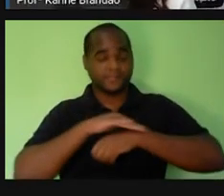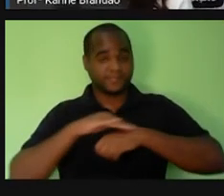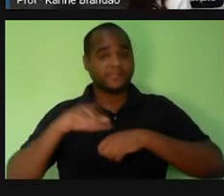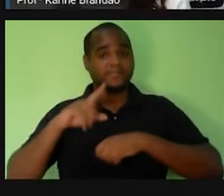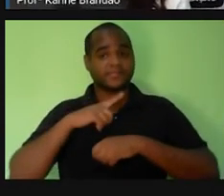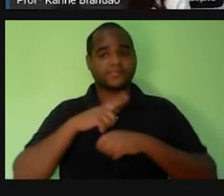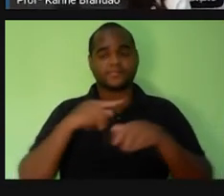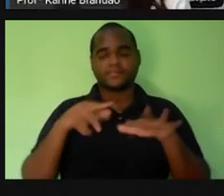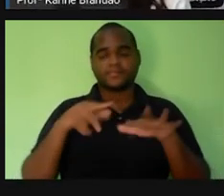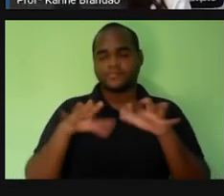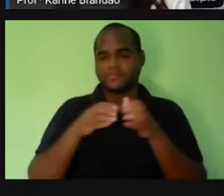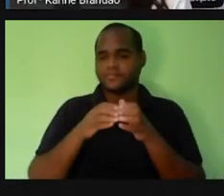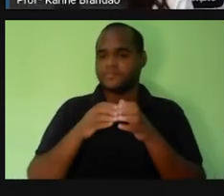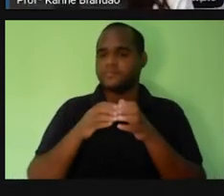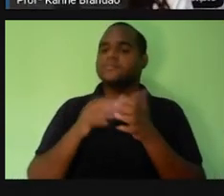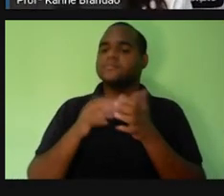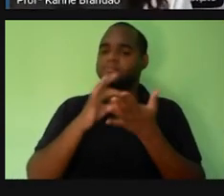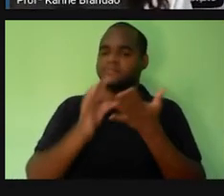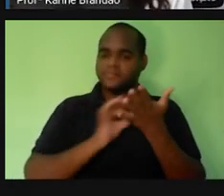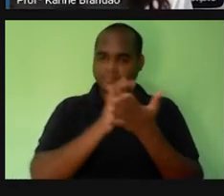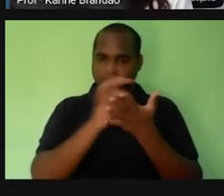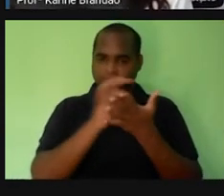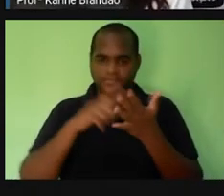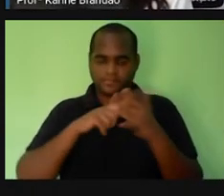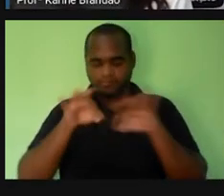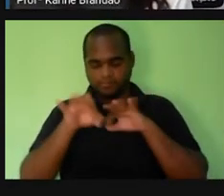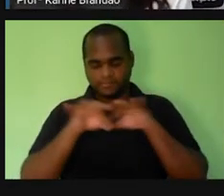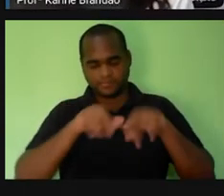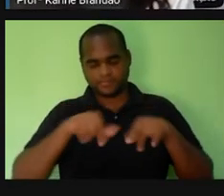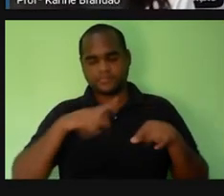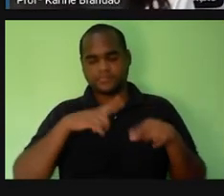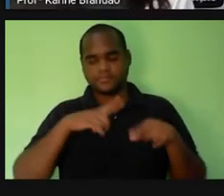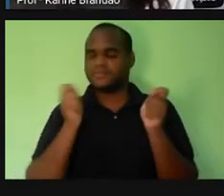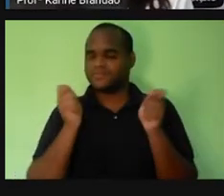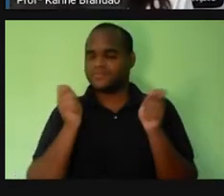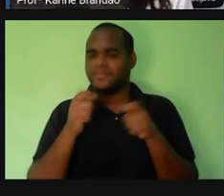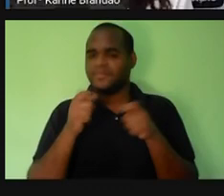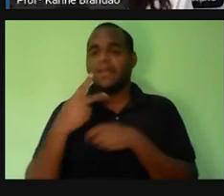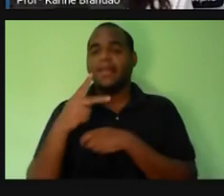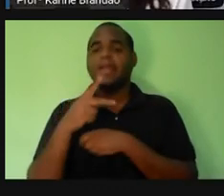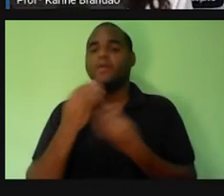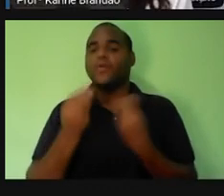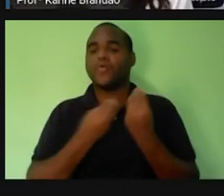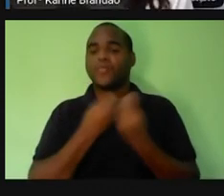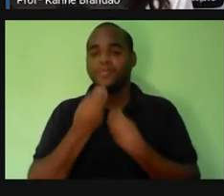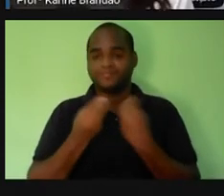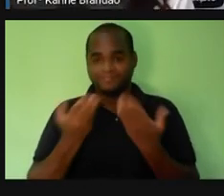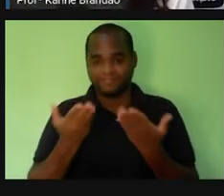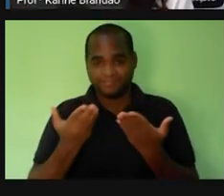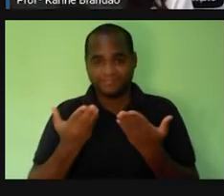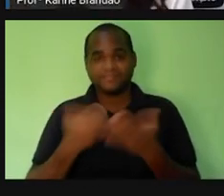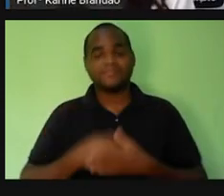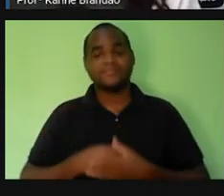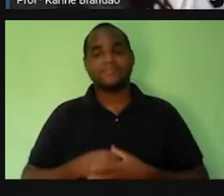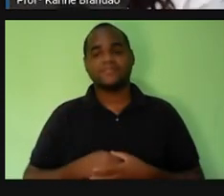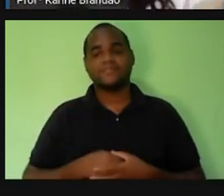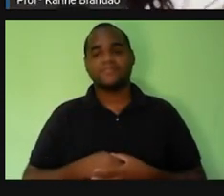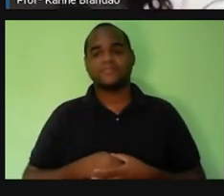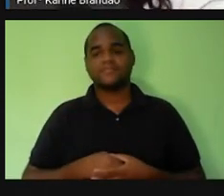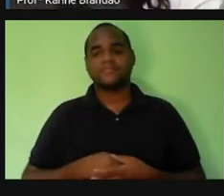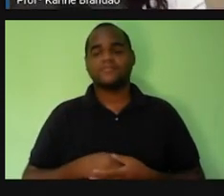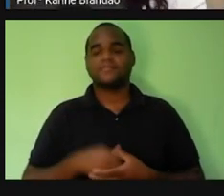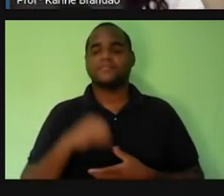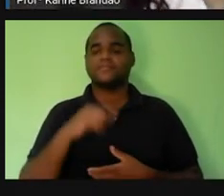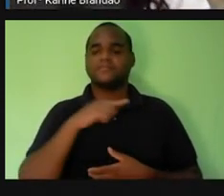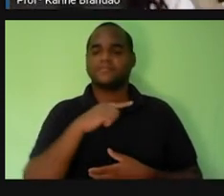conjunto de células que estão organizadas e que têm uma função. Então, ela simplesmente não